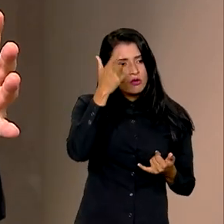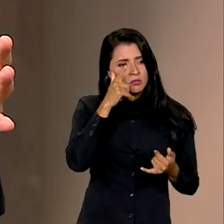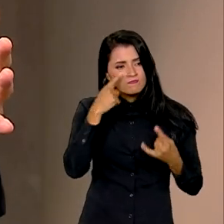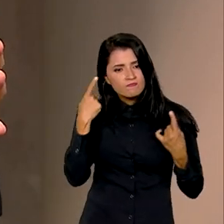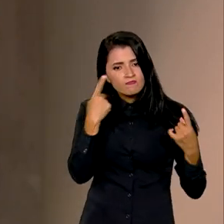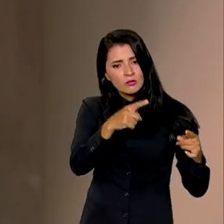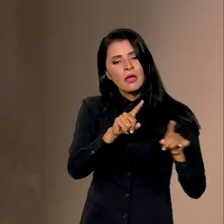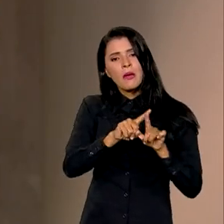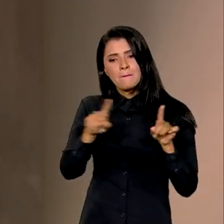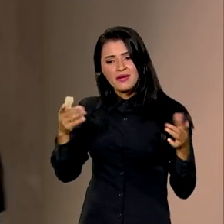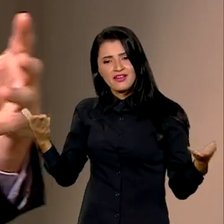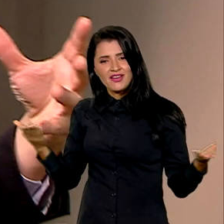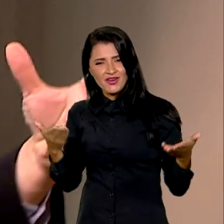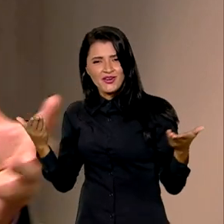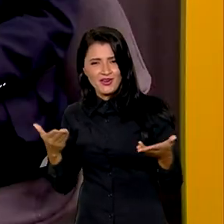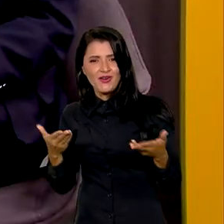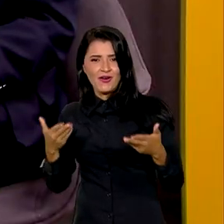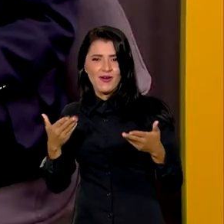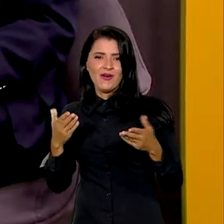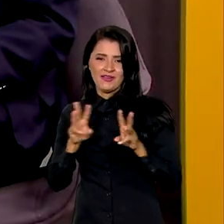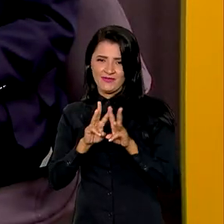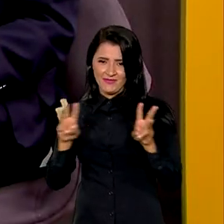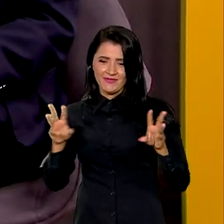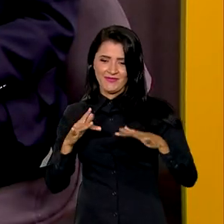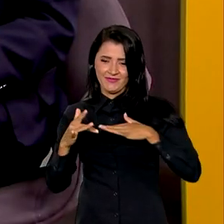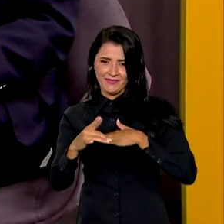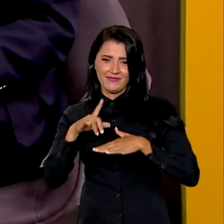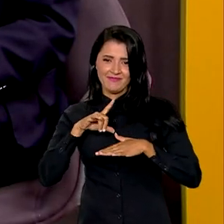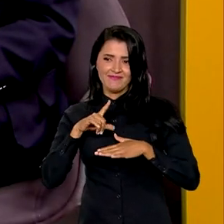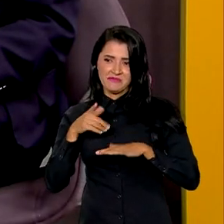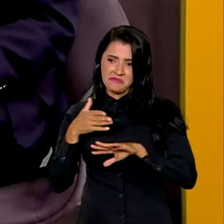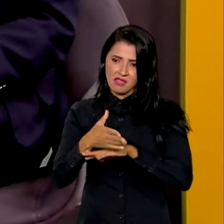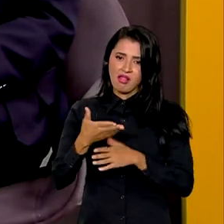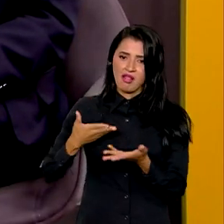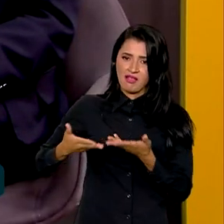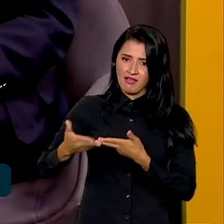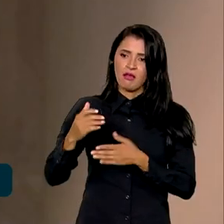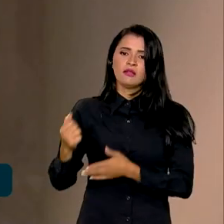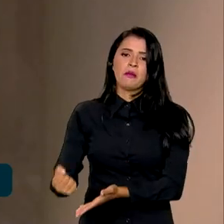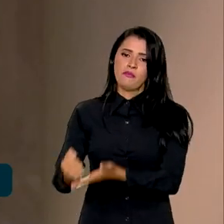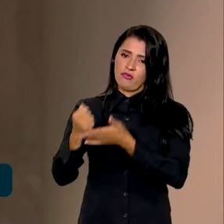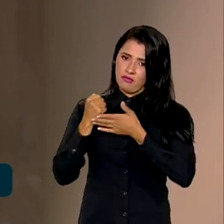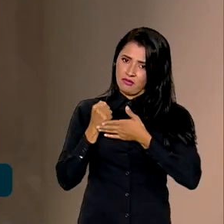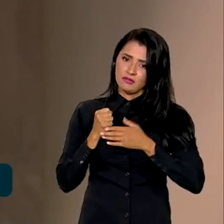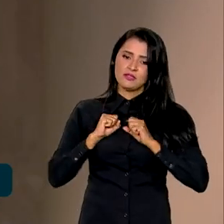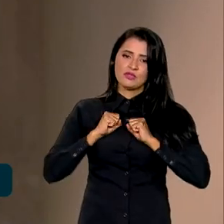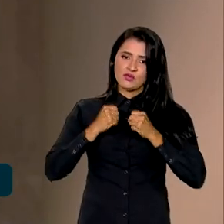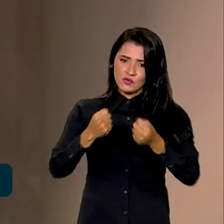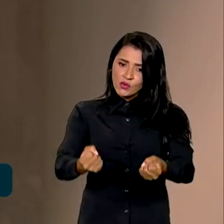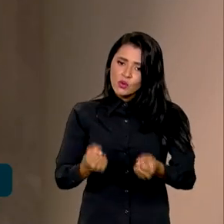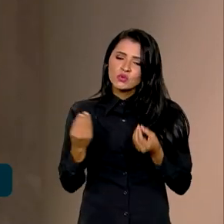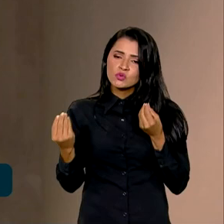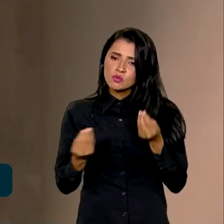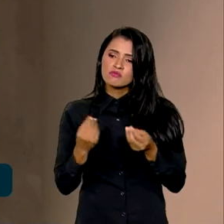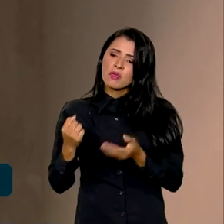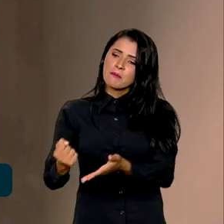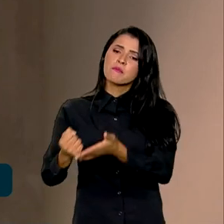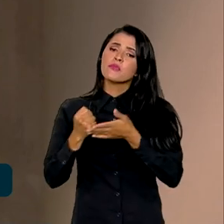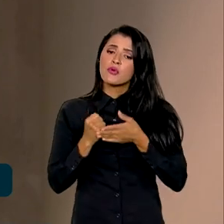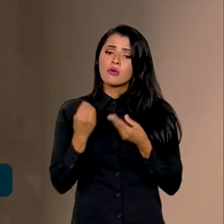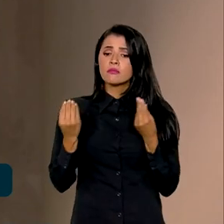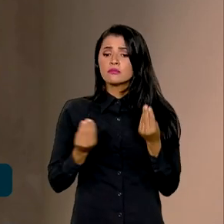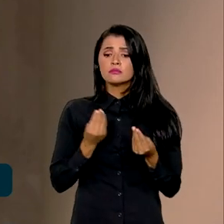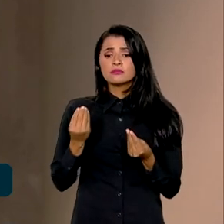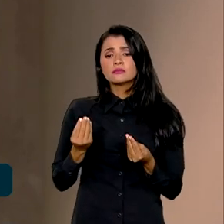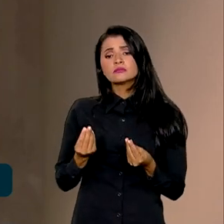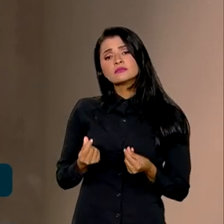entrando numa lógica de envolver as plataformas digitais nesse esforço, então há uma colaboração das plataformas na direção de contribuir para